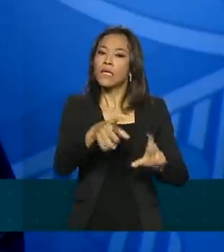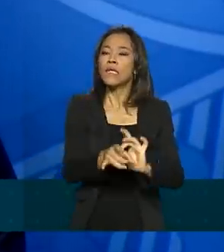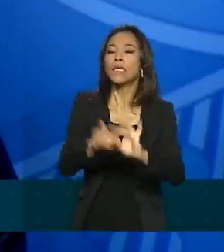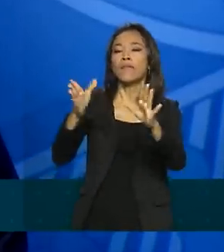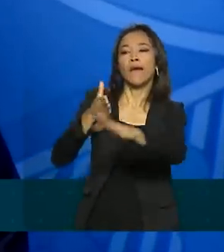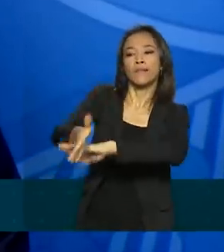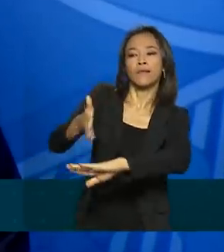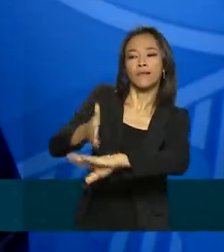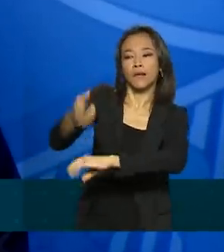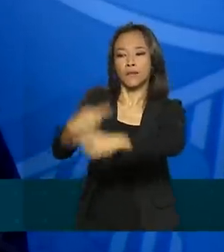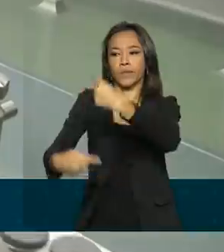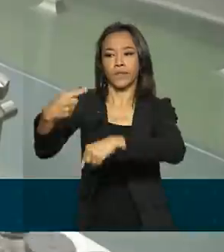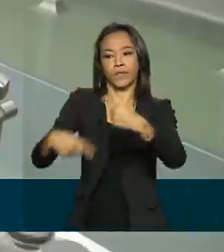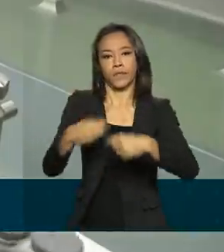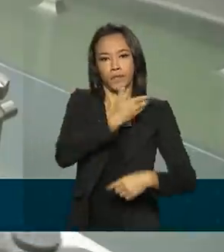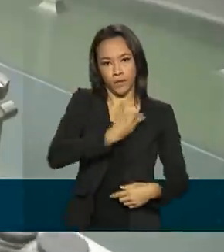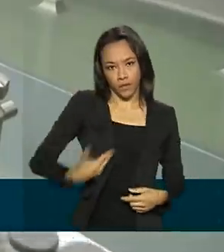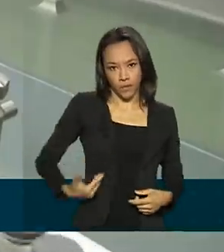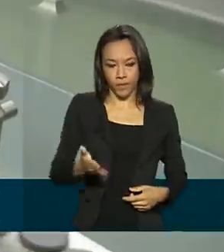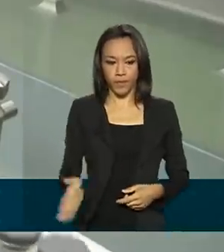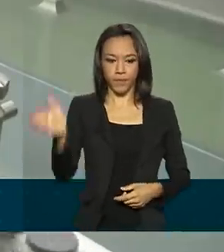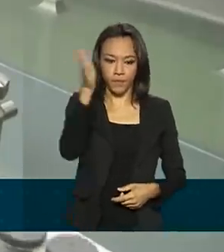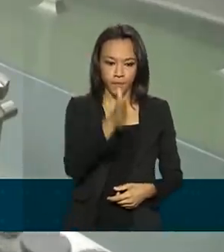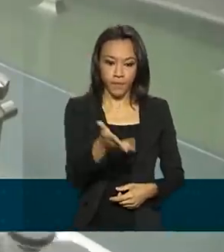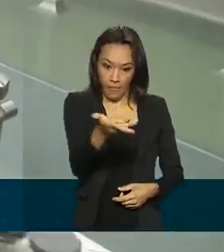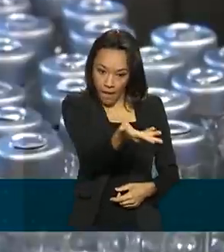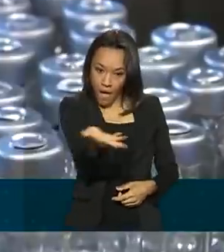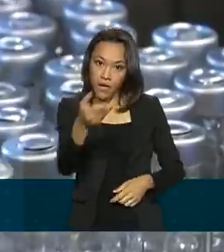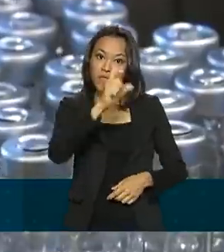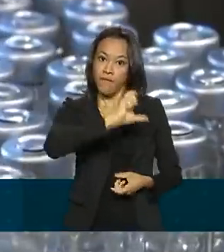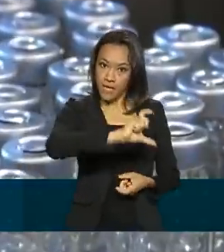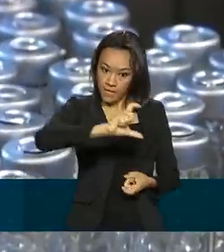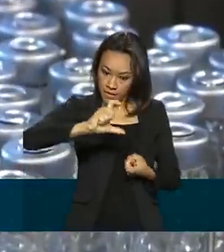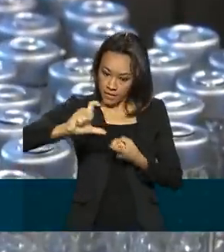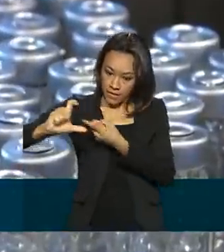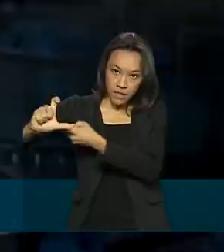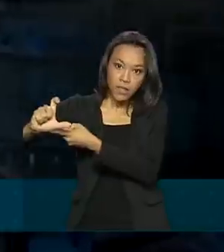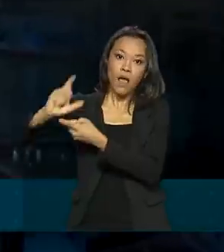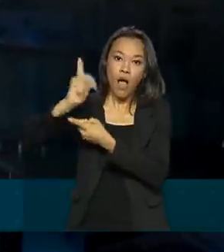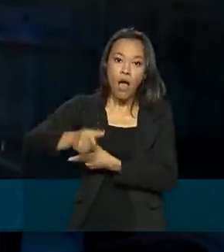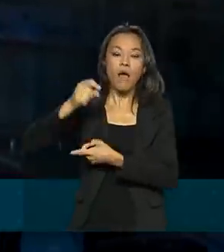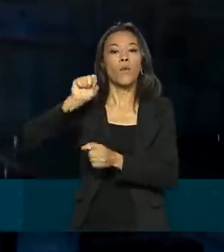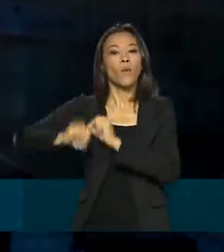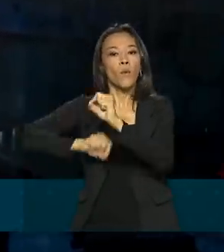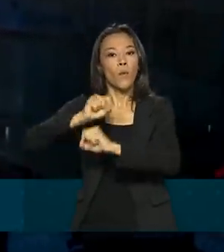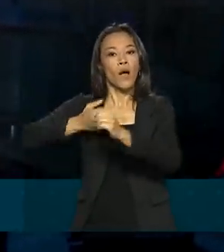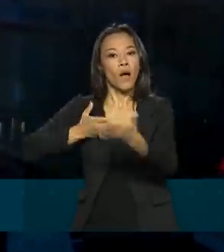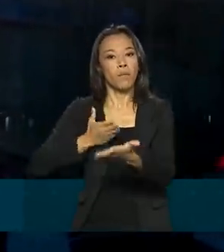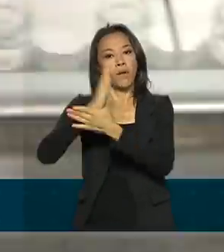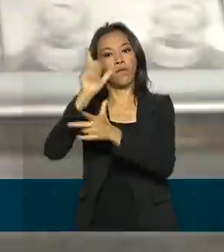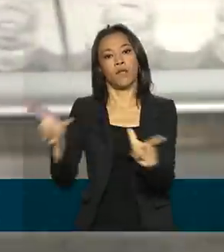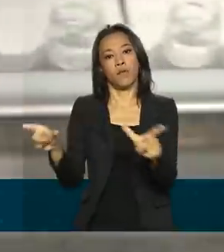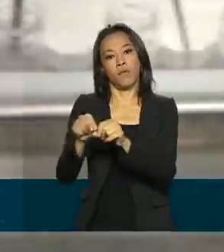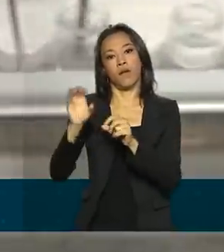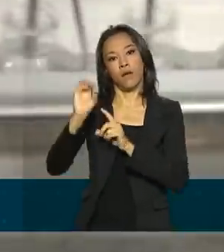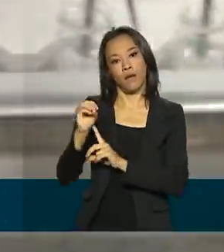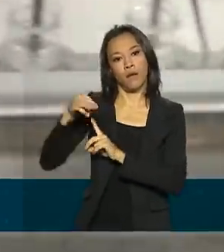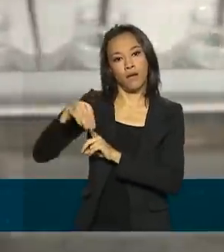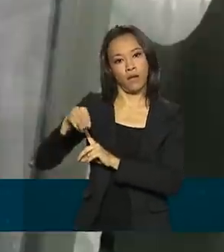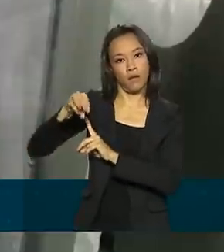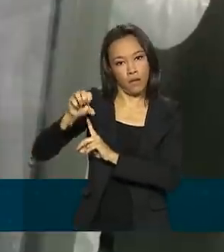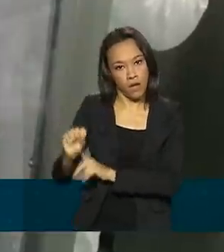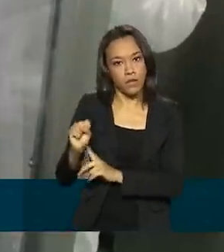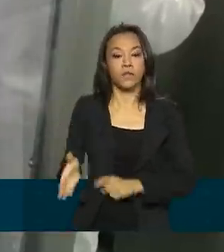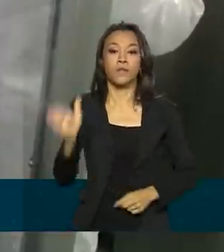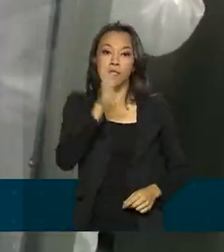políticas públicas de saúde. As vacinas que vão ser exigidas são aquelas aprovadas pela Organização Mundial da Saúde. O governo